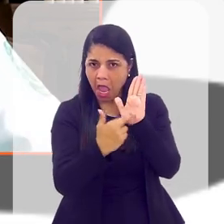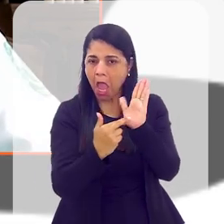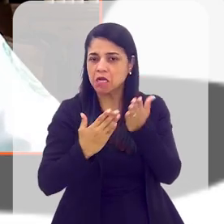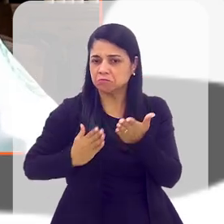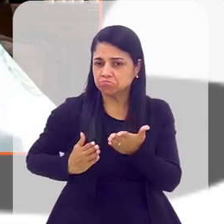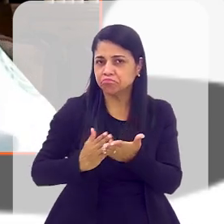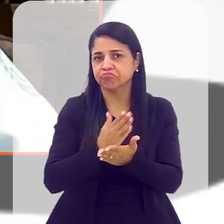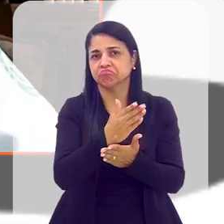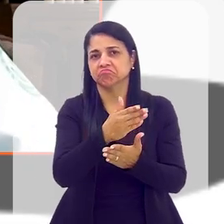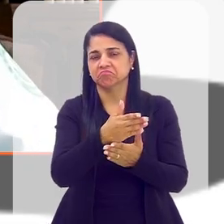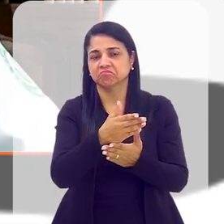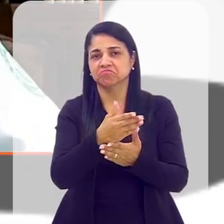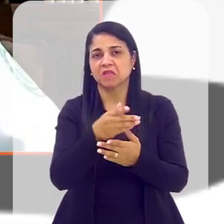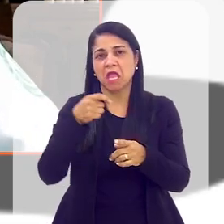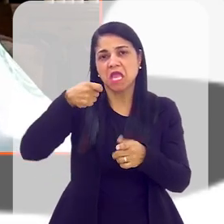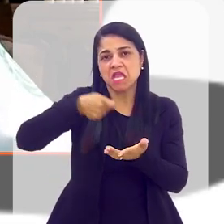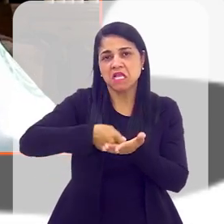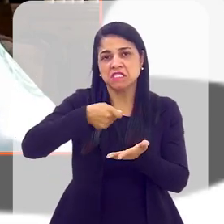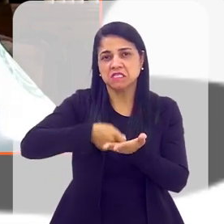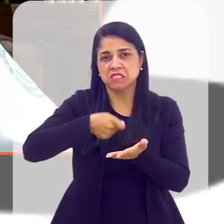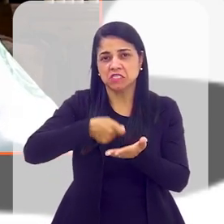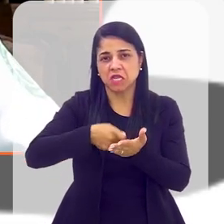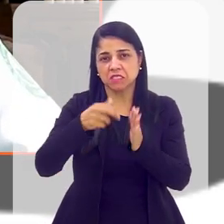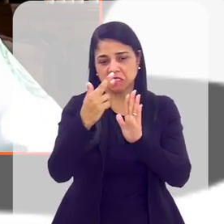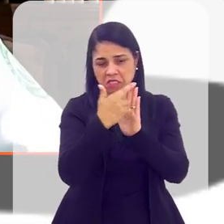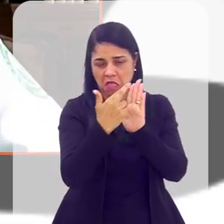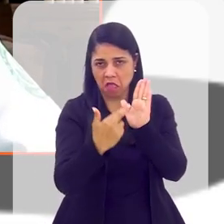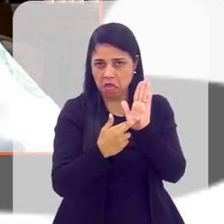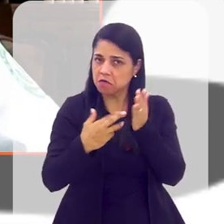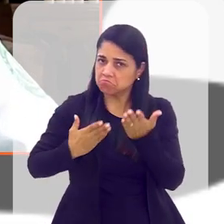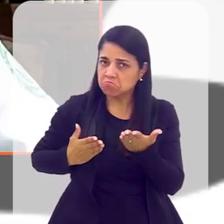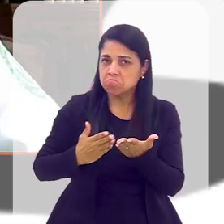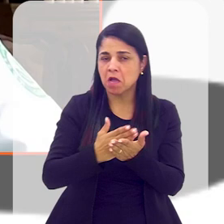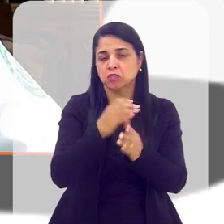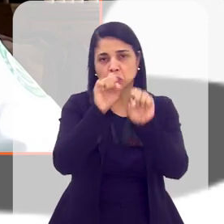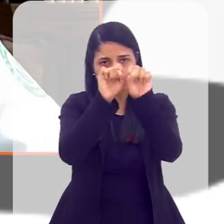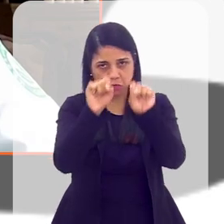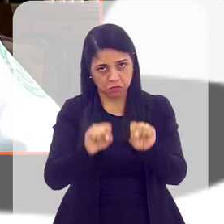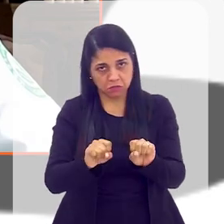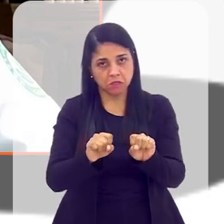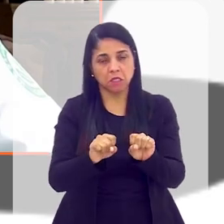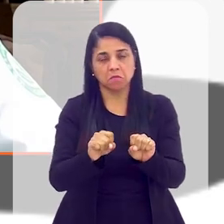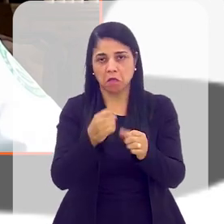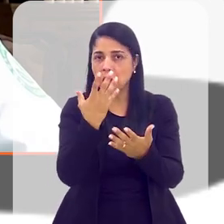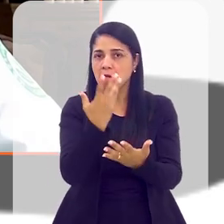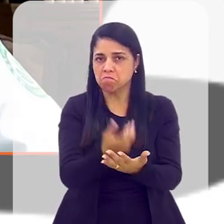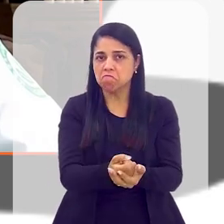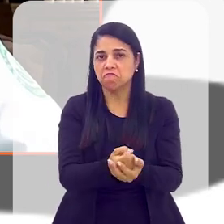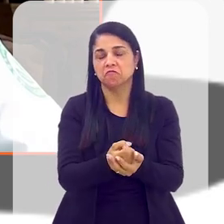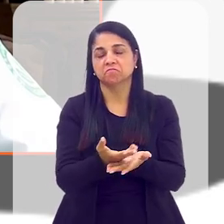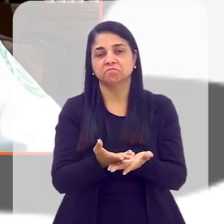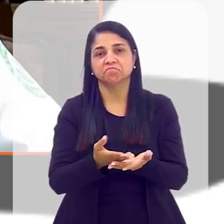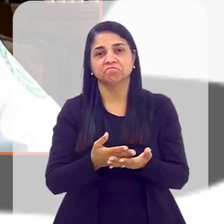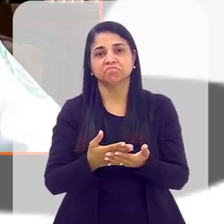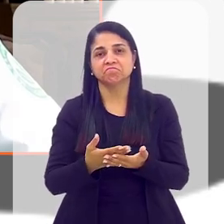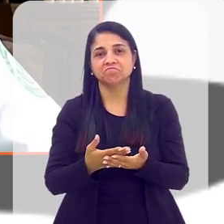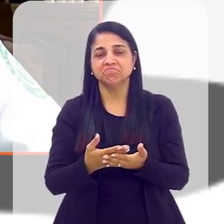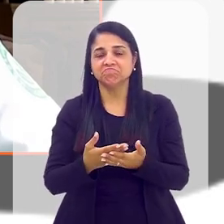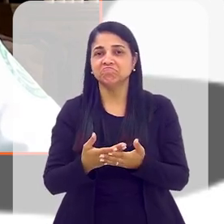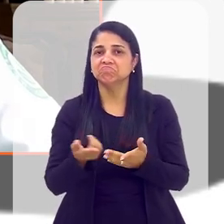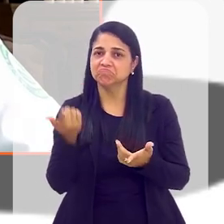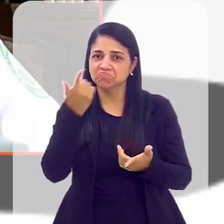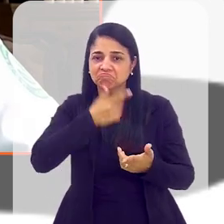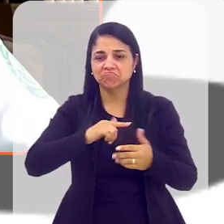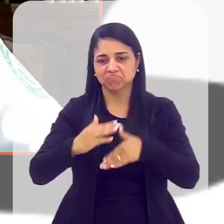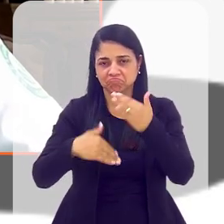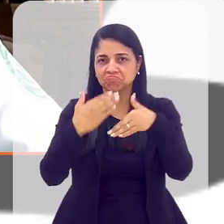que diz a norma, né? A norma de desempenho. Então, ele